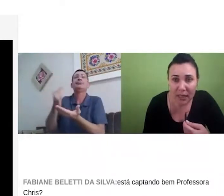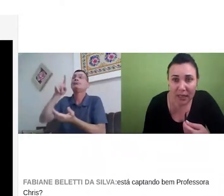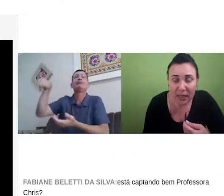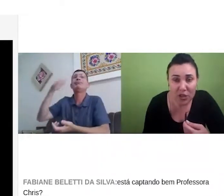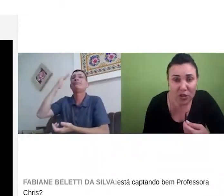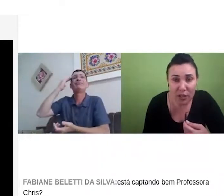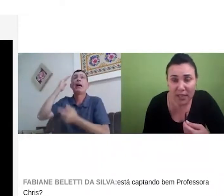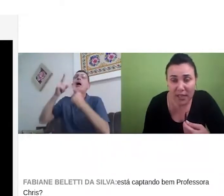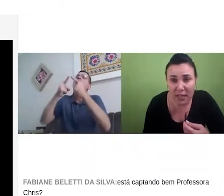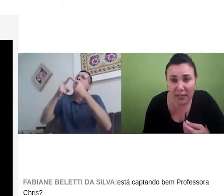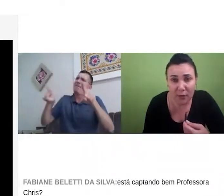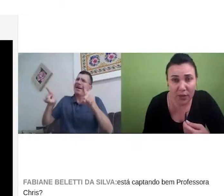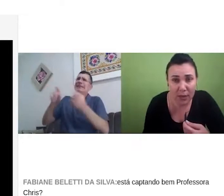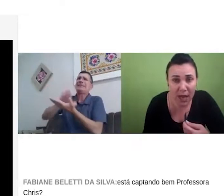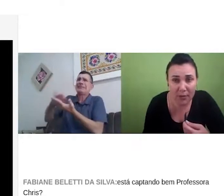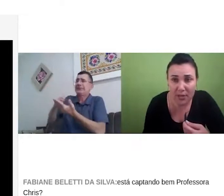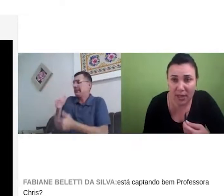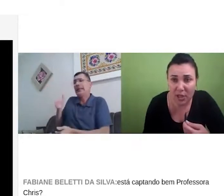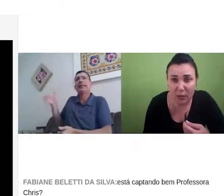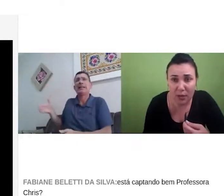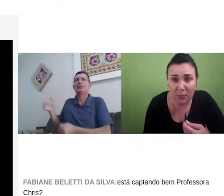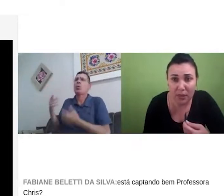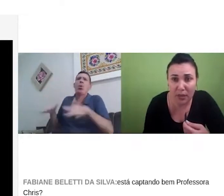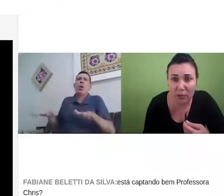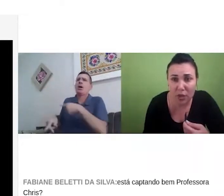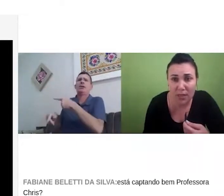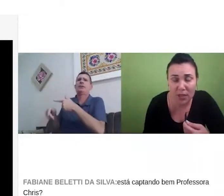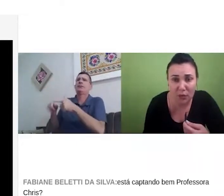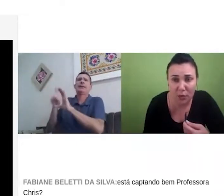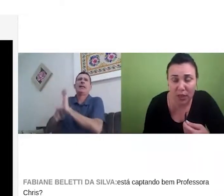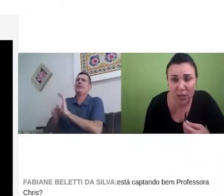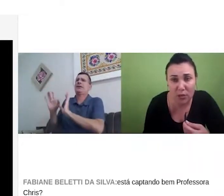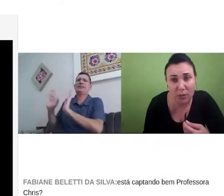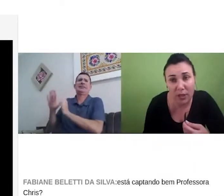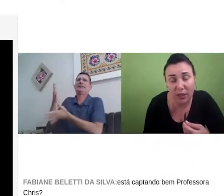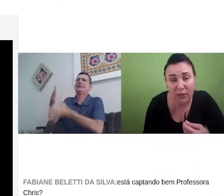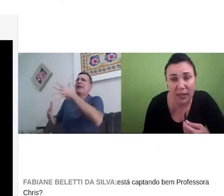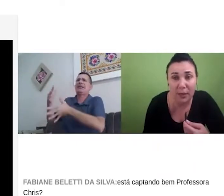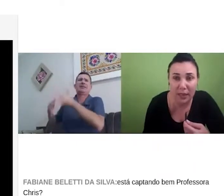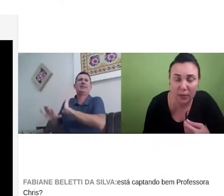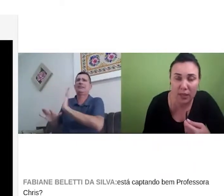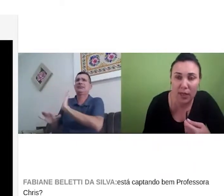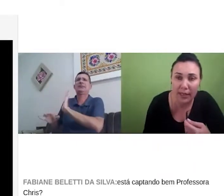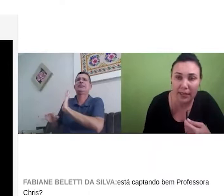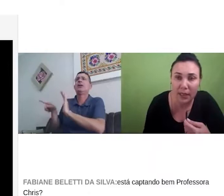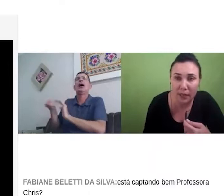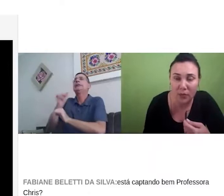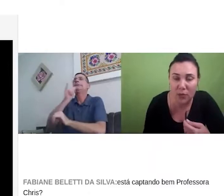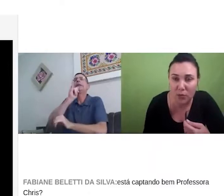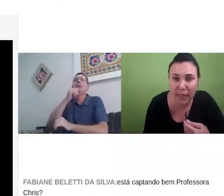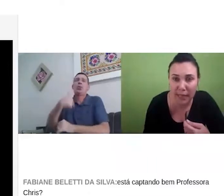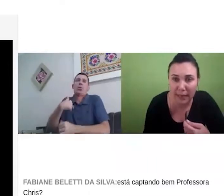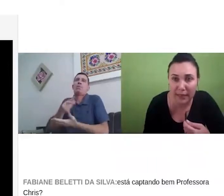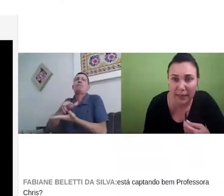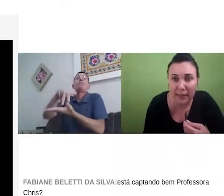E a gente tinha que fazer, desenvolver trabalhos em sala de aula. para mim, eu tinha bastante dificuldade. Eu também não queria ficar dependendo da colega, atrapalhando